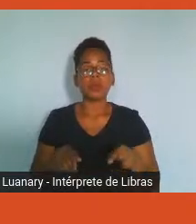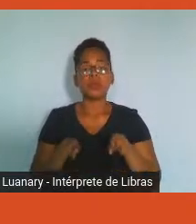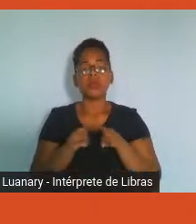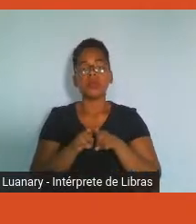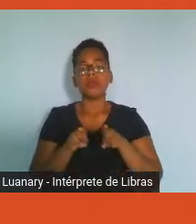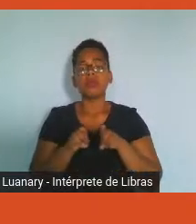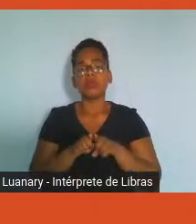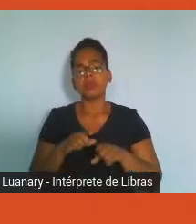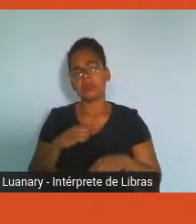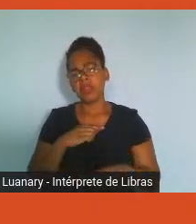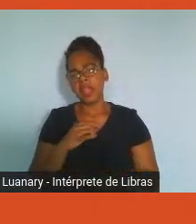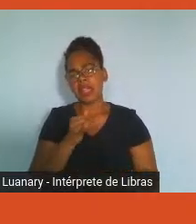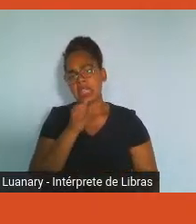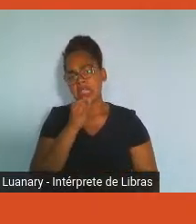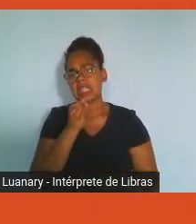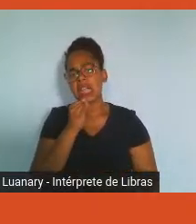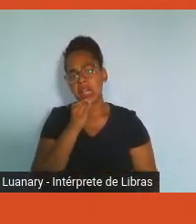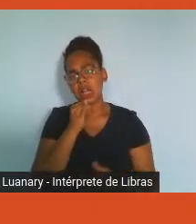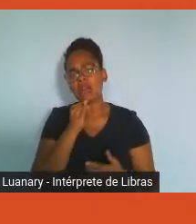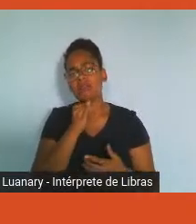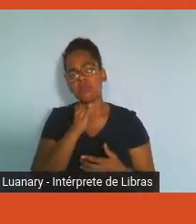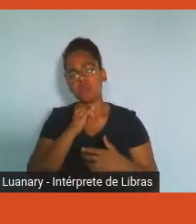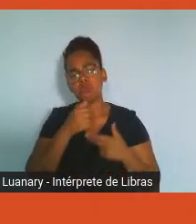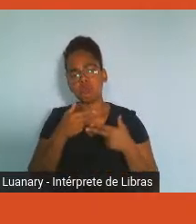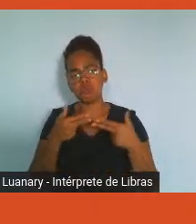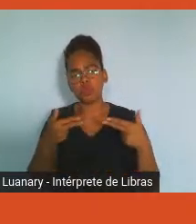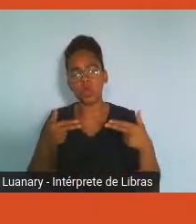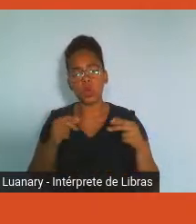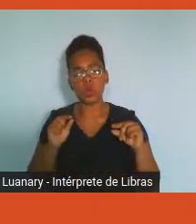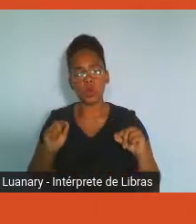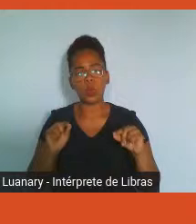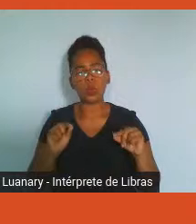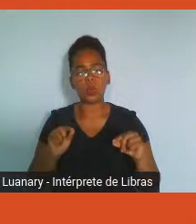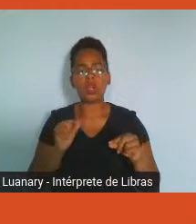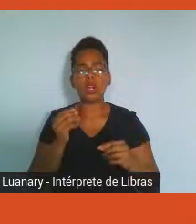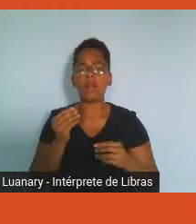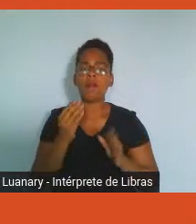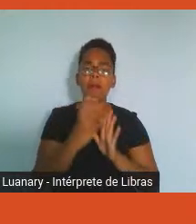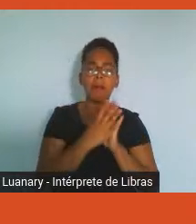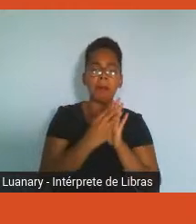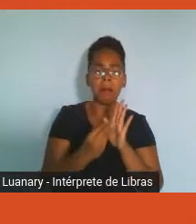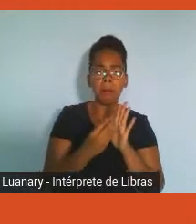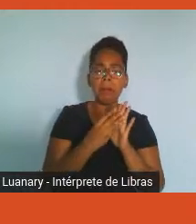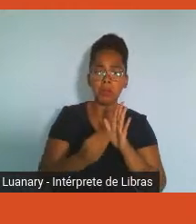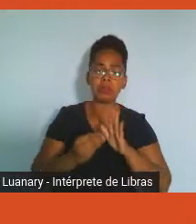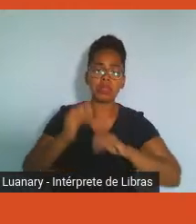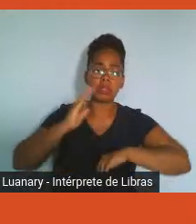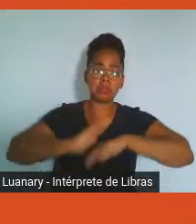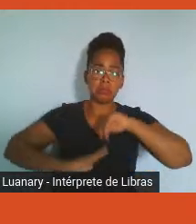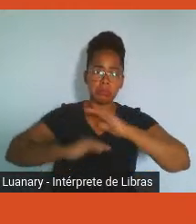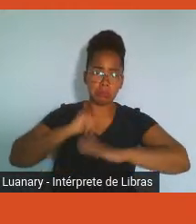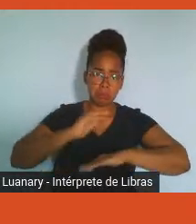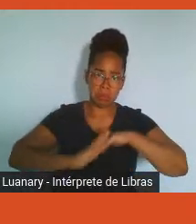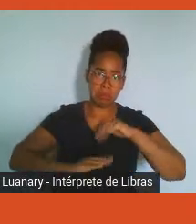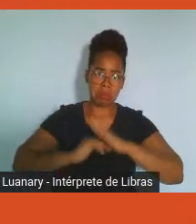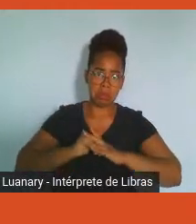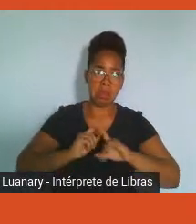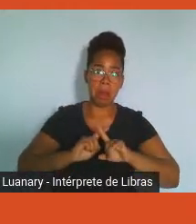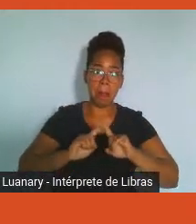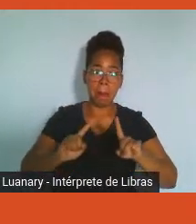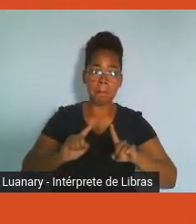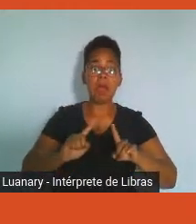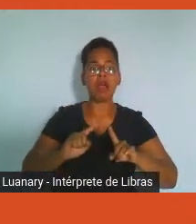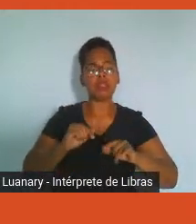exemplos das dimensões como fizemos agora, para as ações, não existe exatamente uma fórmula única para